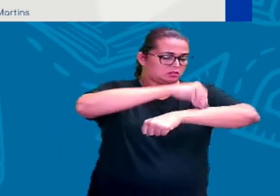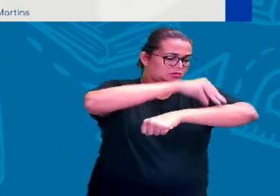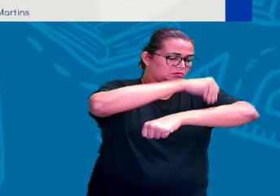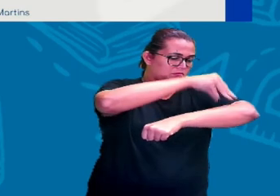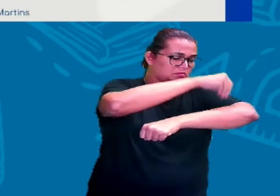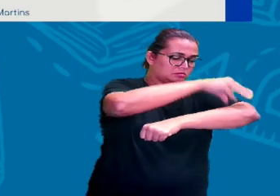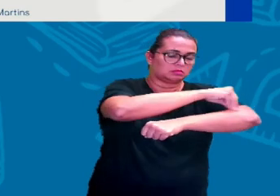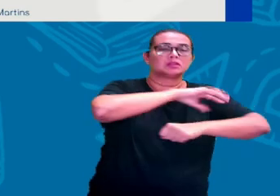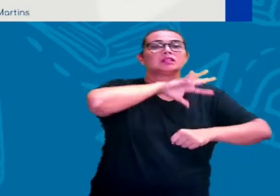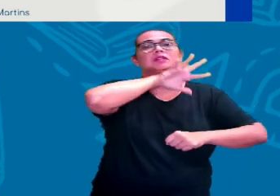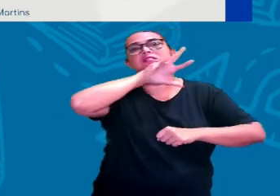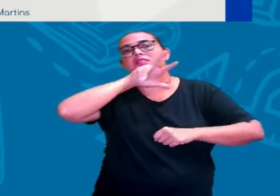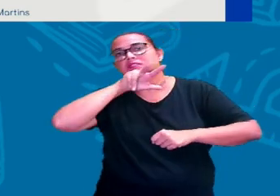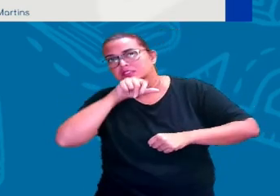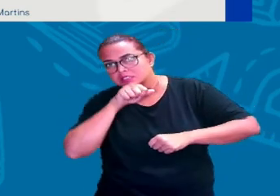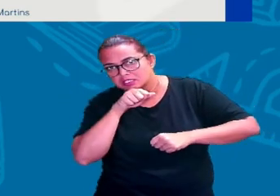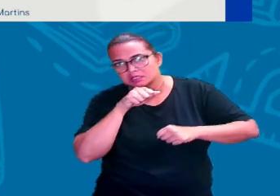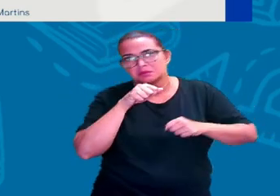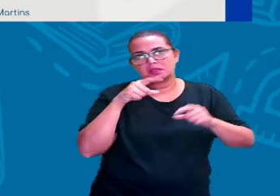vegetais, tá certo?